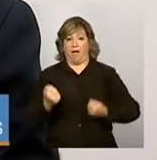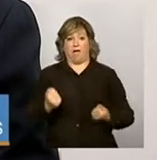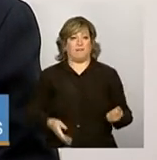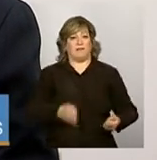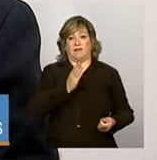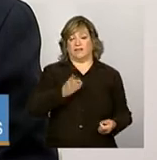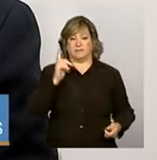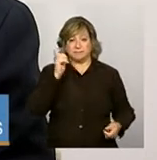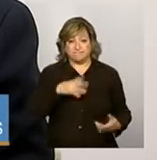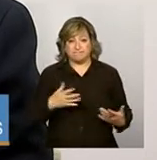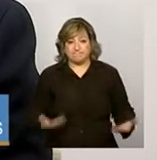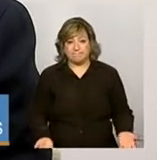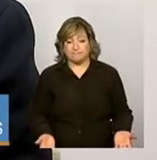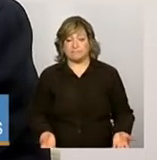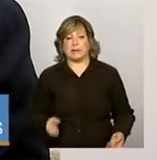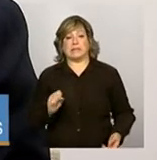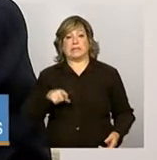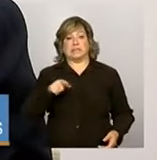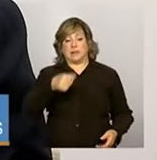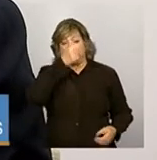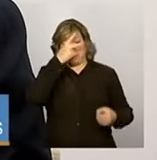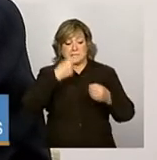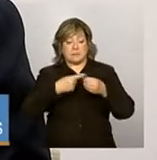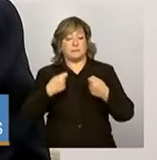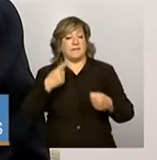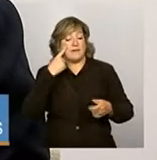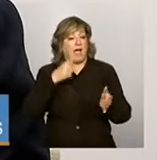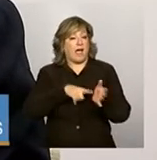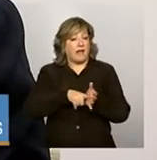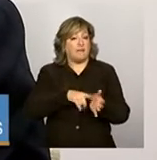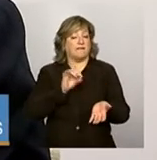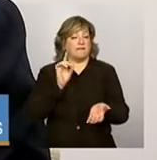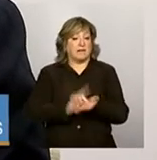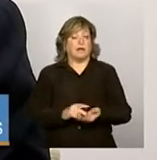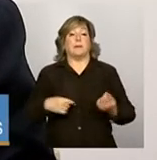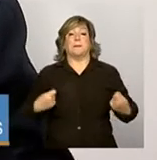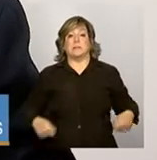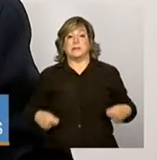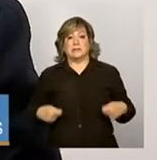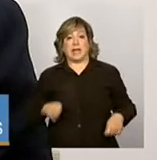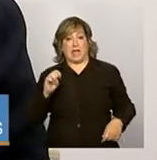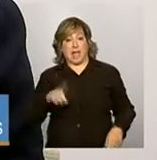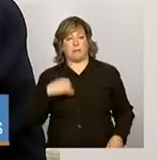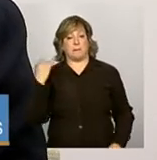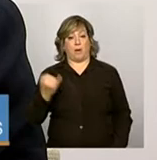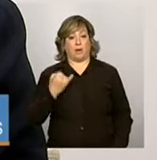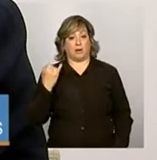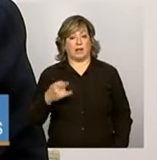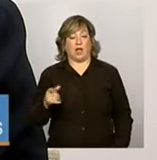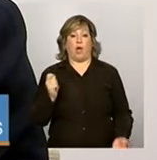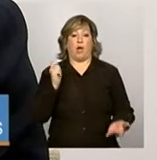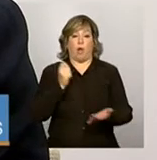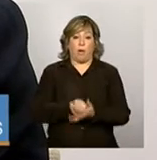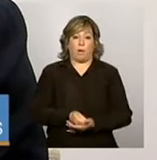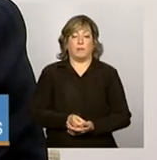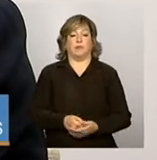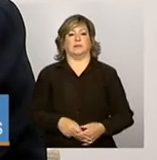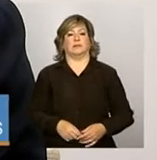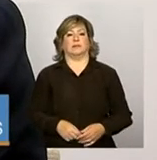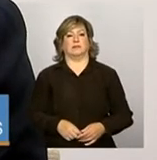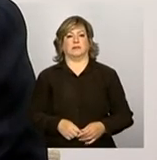avaliar, o município precisa avaliar se, de fato, é importante ele comprar esse